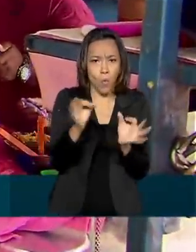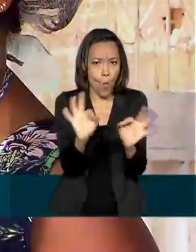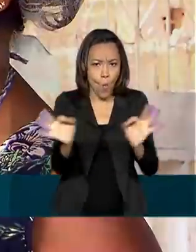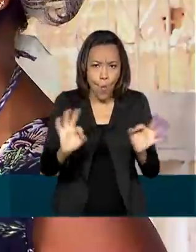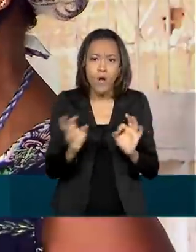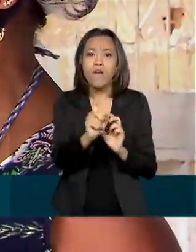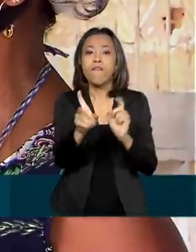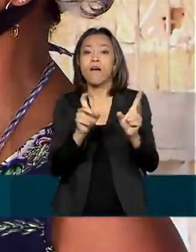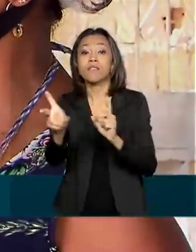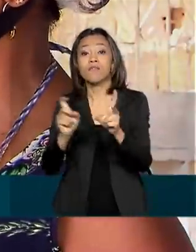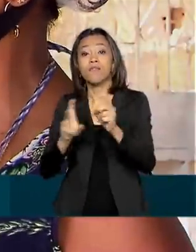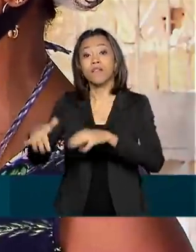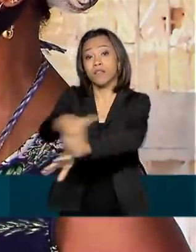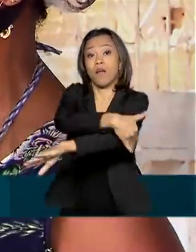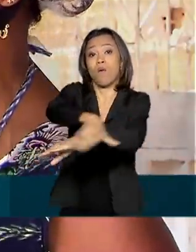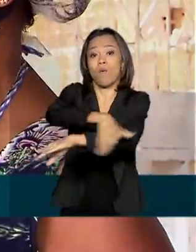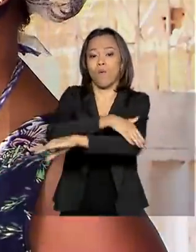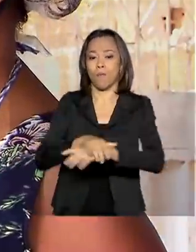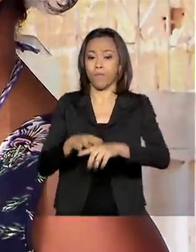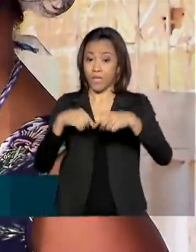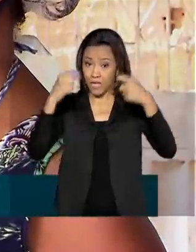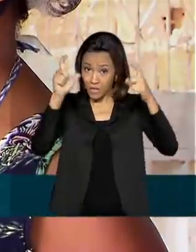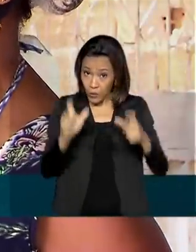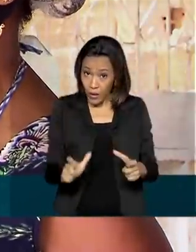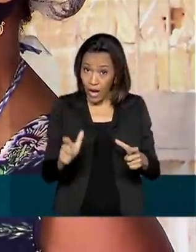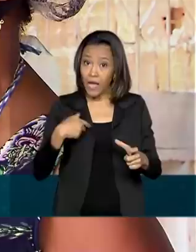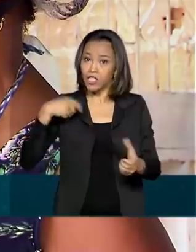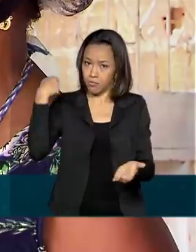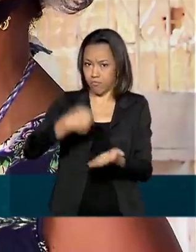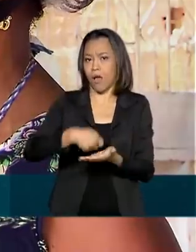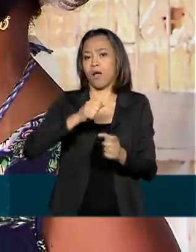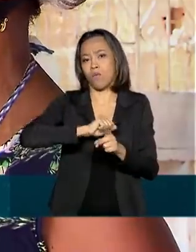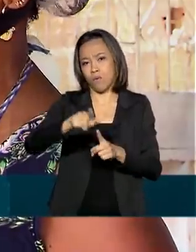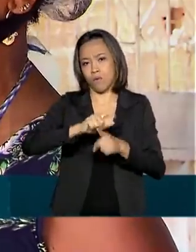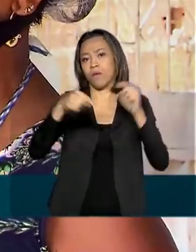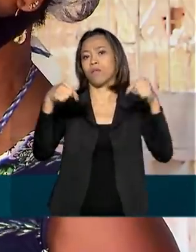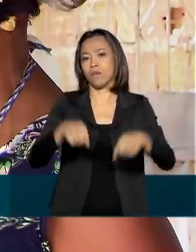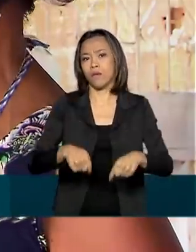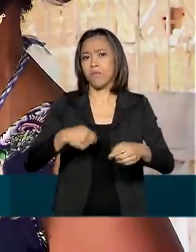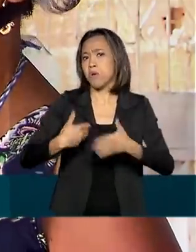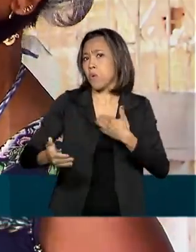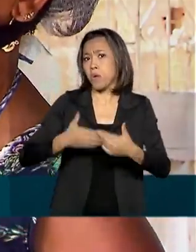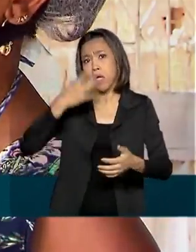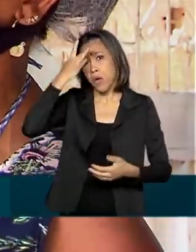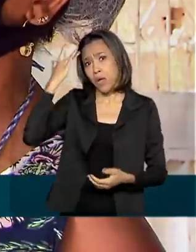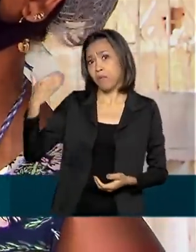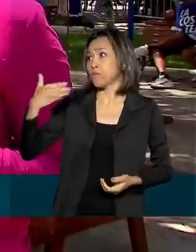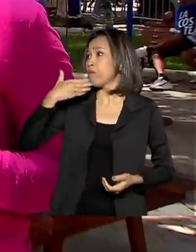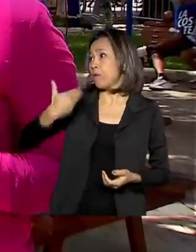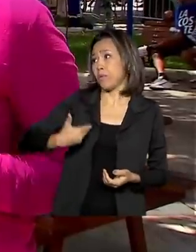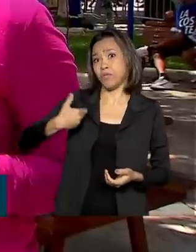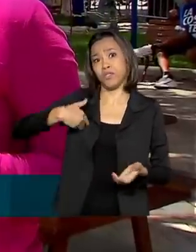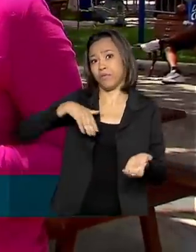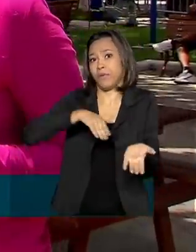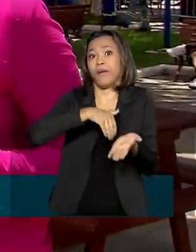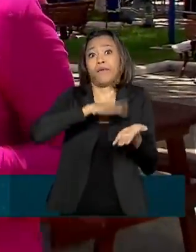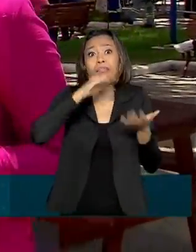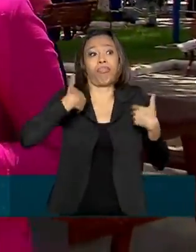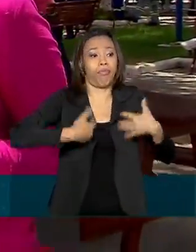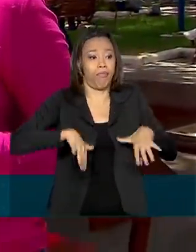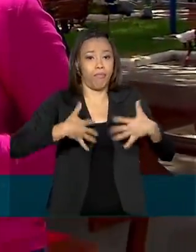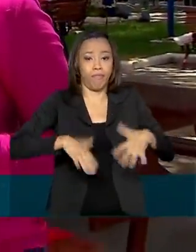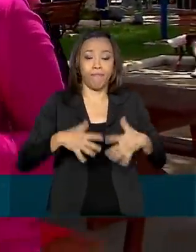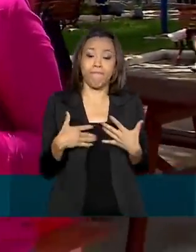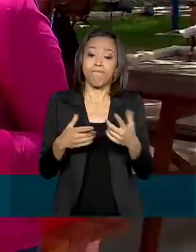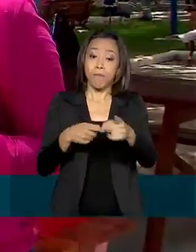ruas. Aqui realmente a gente está pagando, não está no meio de rua, a gente está pagando. Mas qualquer hora o dono vende, você está na rua. Para organizar o